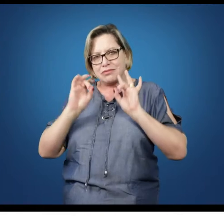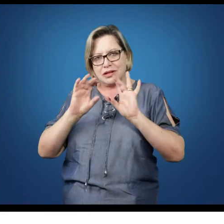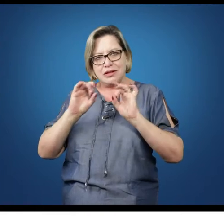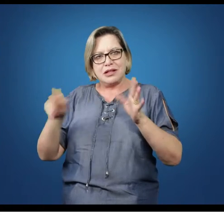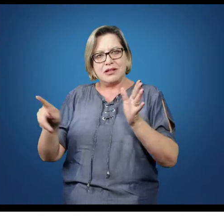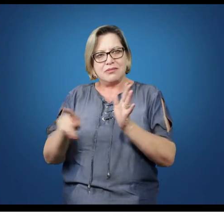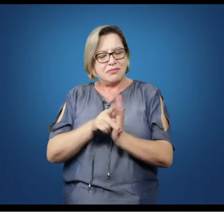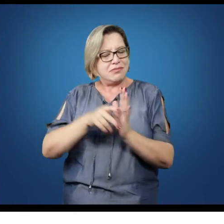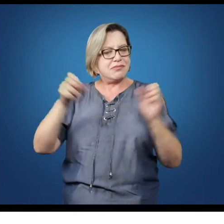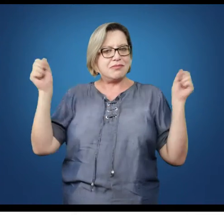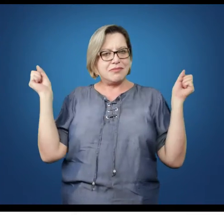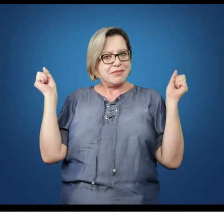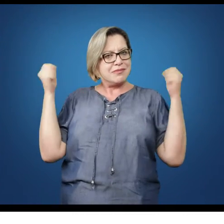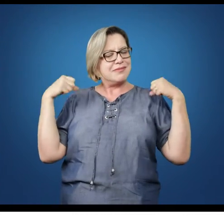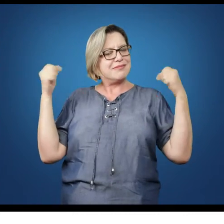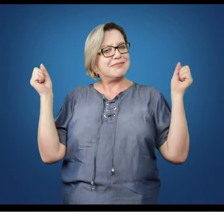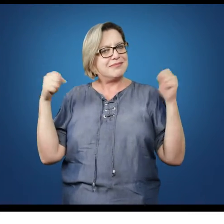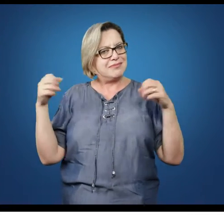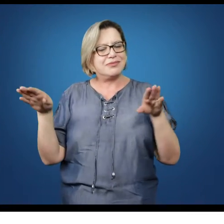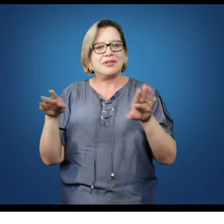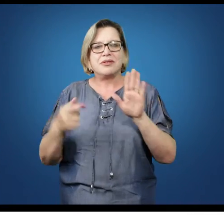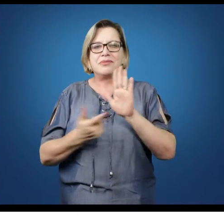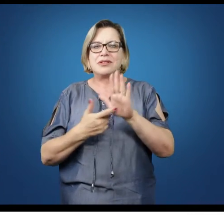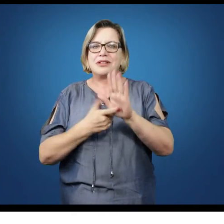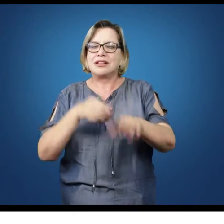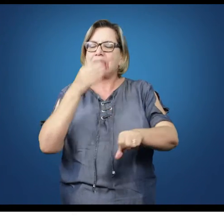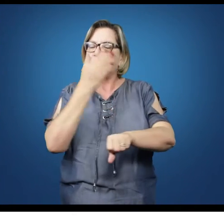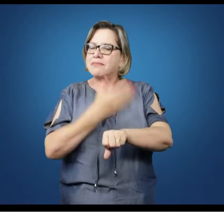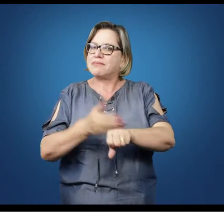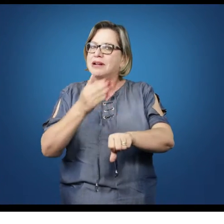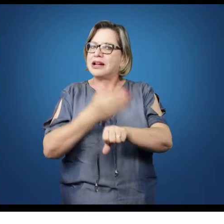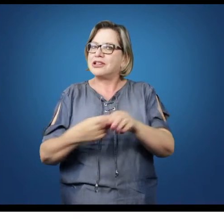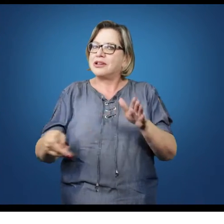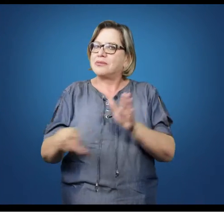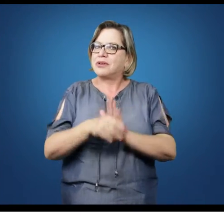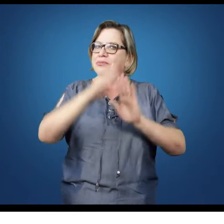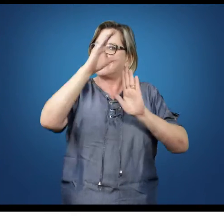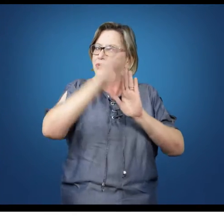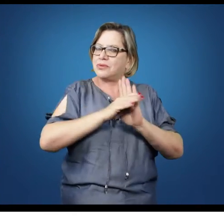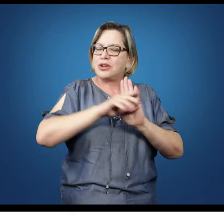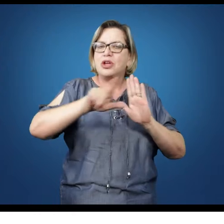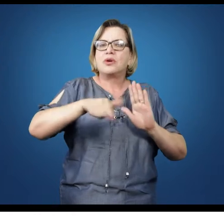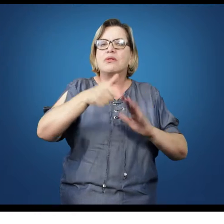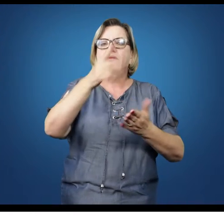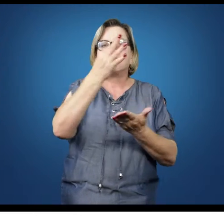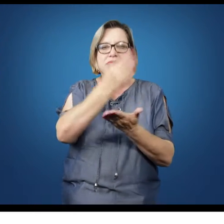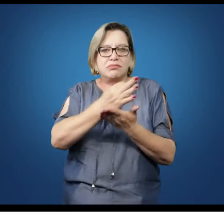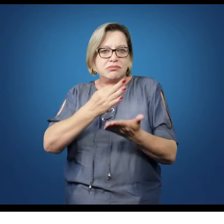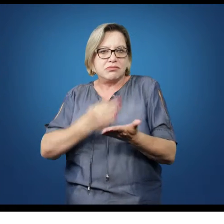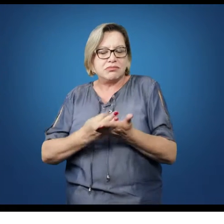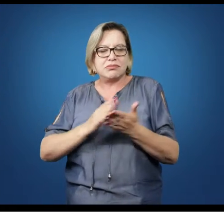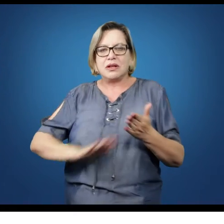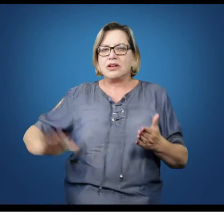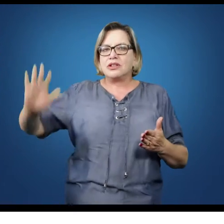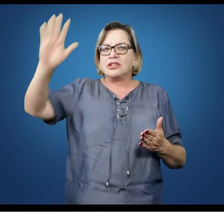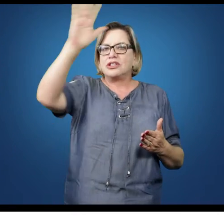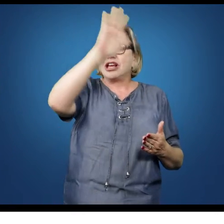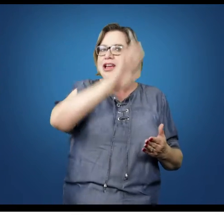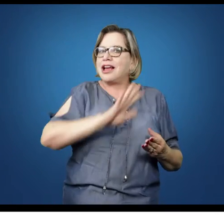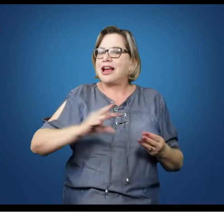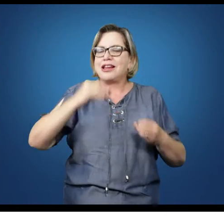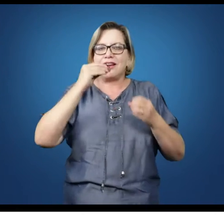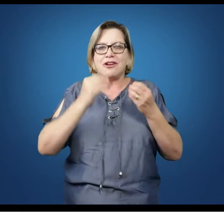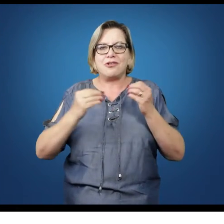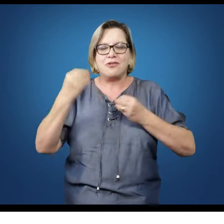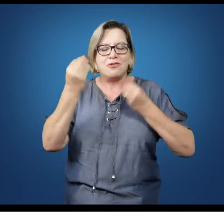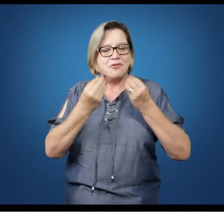da educação física com a prática como componente curricular e textos mais gerais sobre prática como componente curricular, já